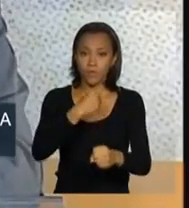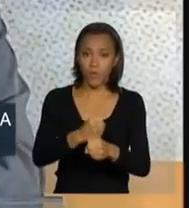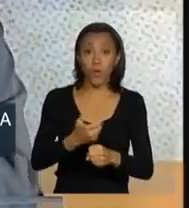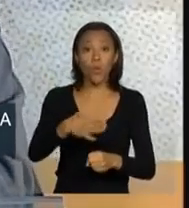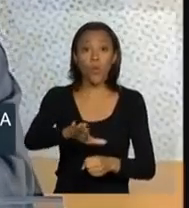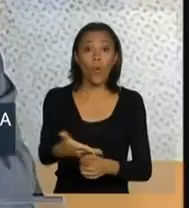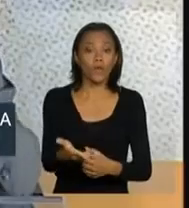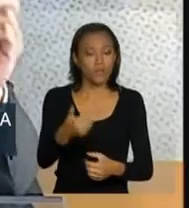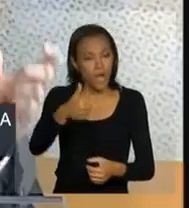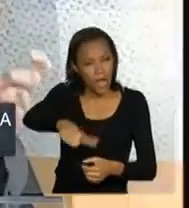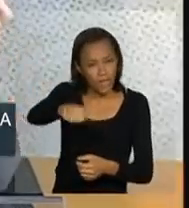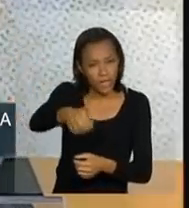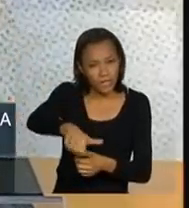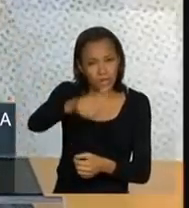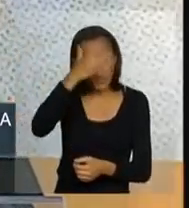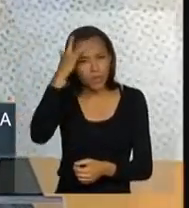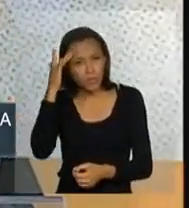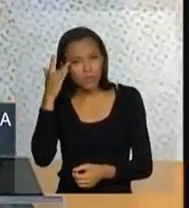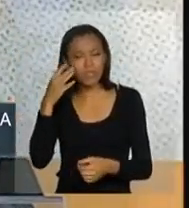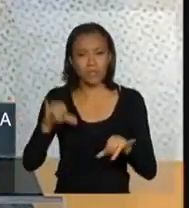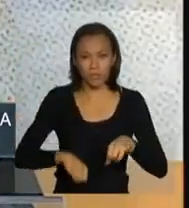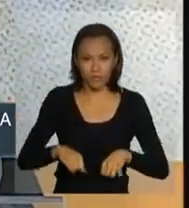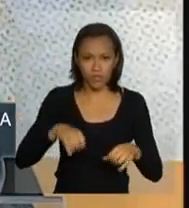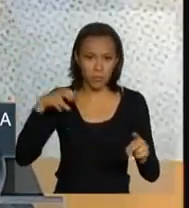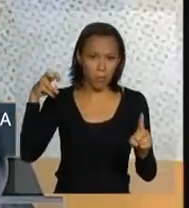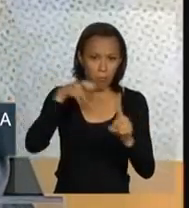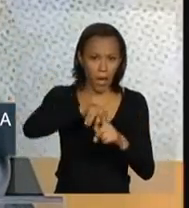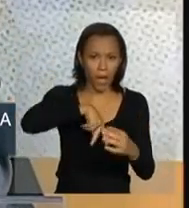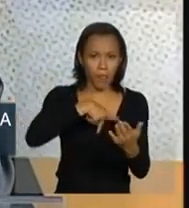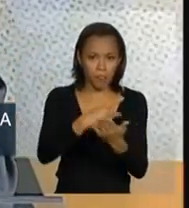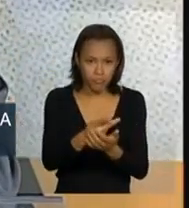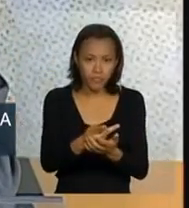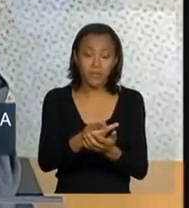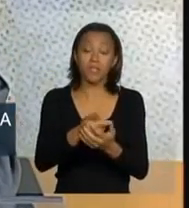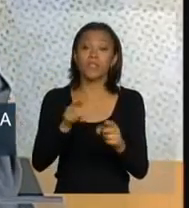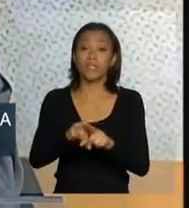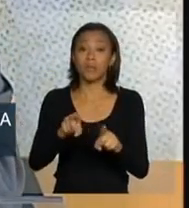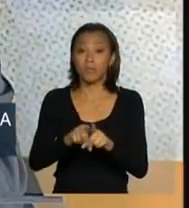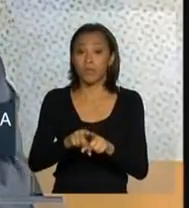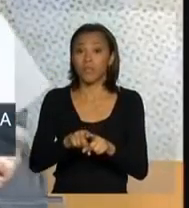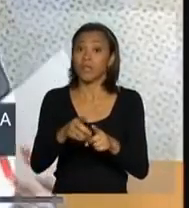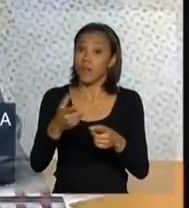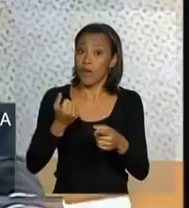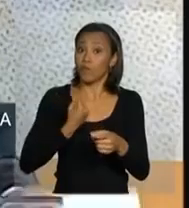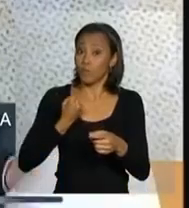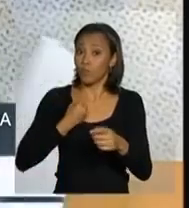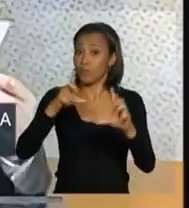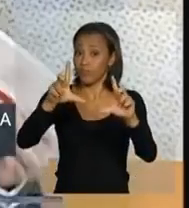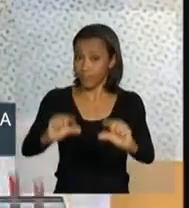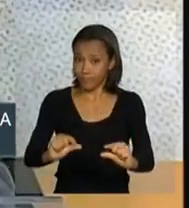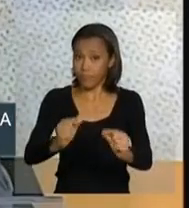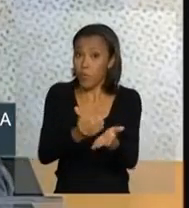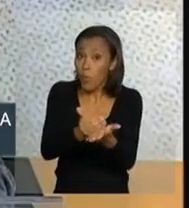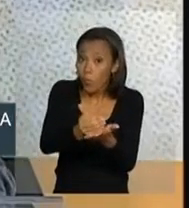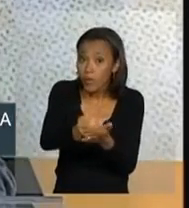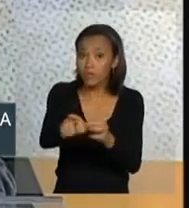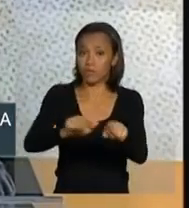quando se faz análise em relação a feridos e número de veículos. Portanto, uma queda muito significativa por um início de operação.